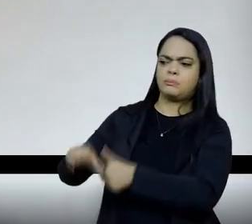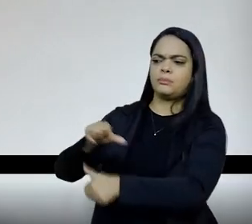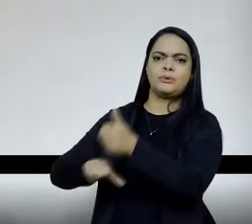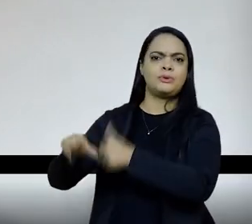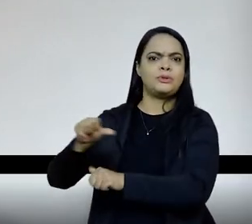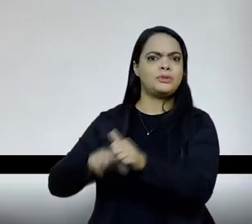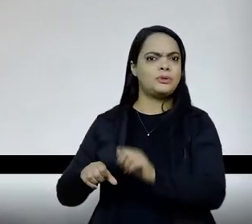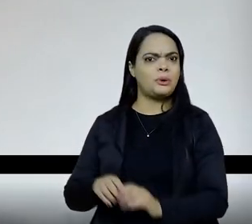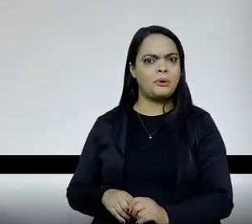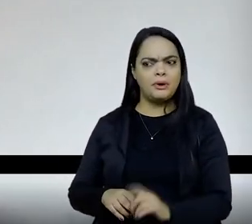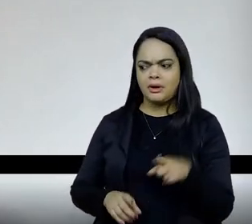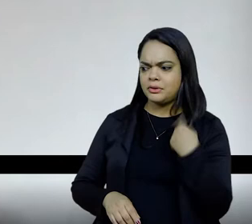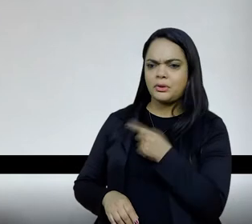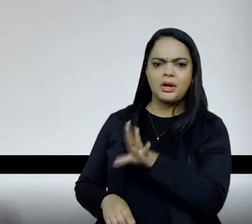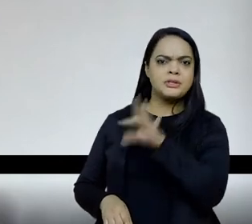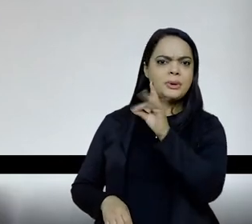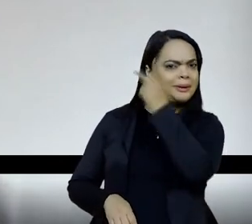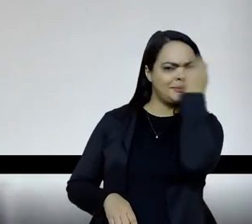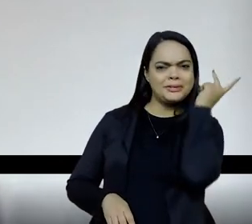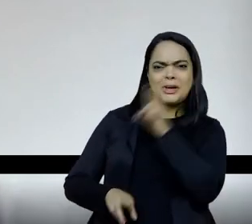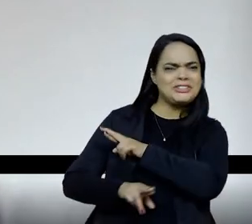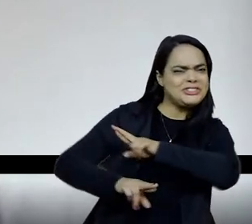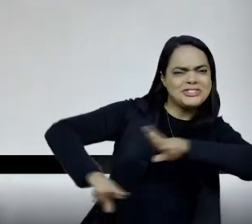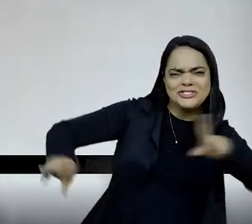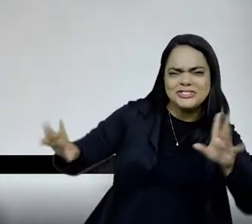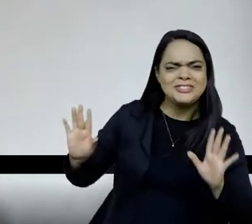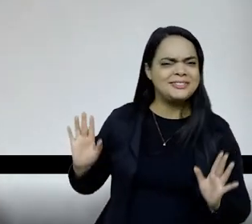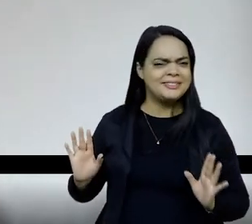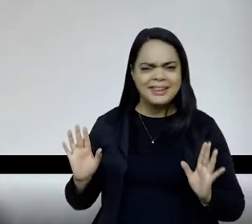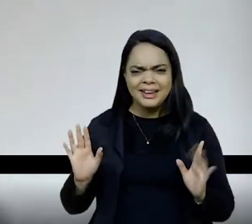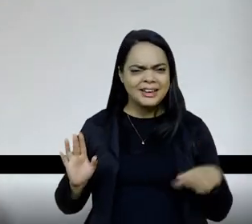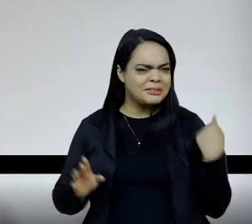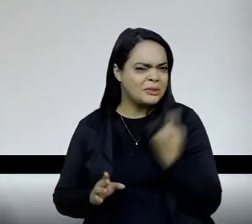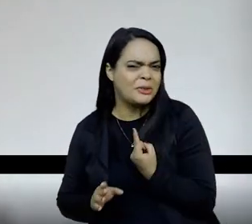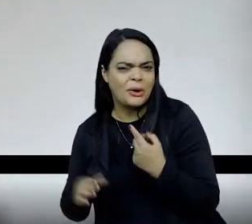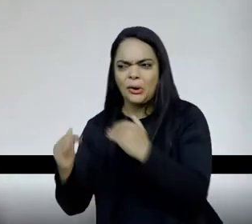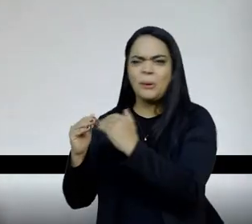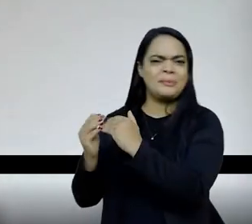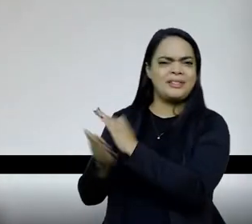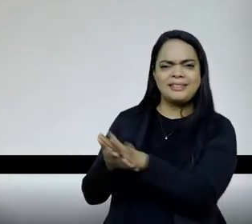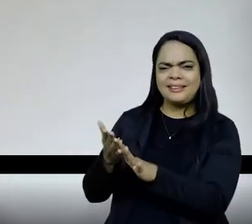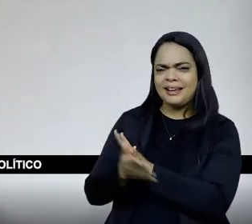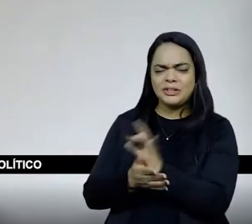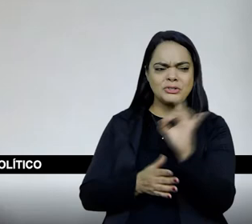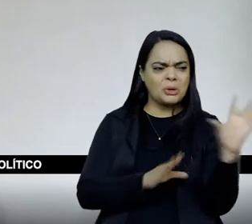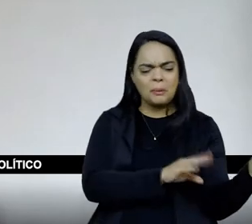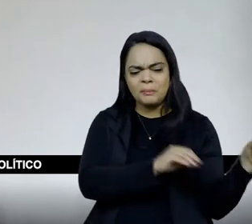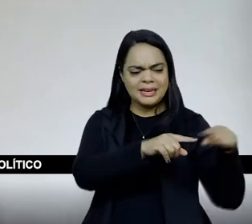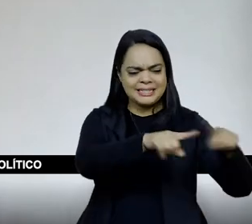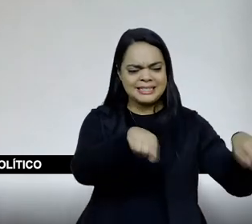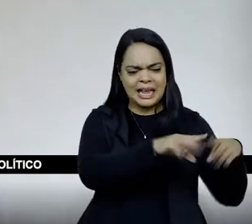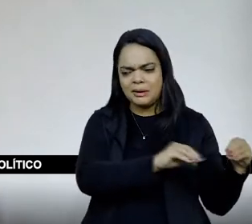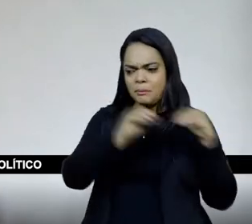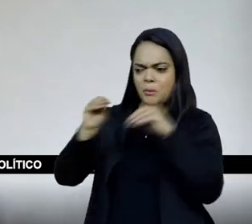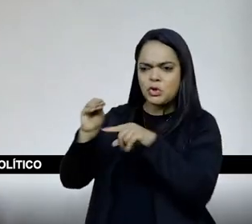encaminhamento muito diferente, assim, sem que isso tenha sido premeditado, mas certamente a mudança de sala